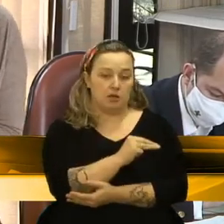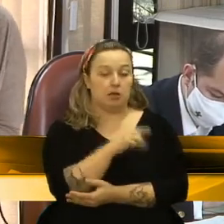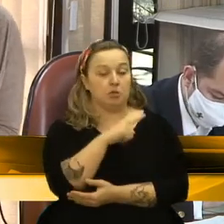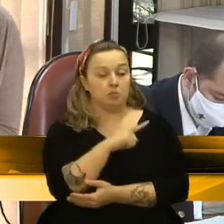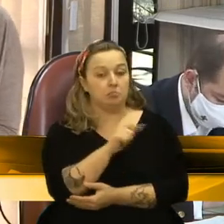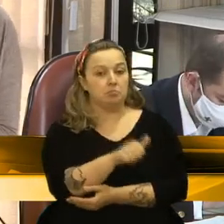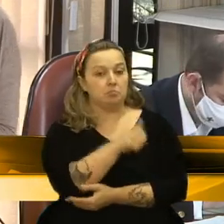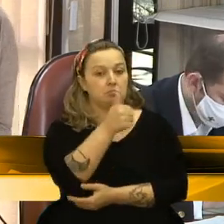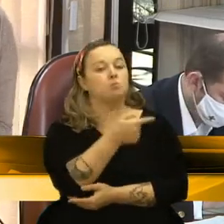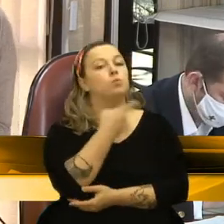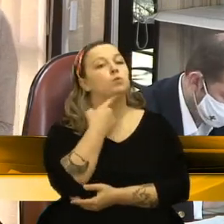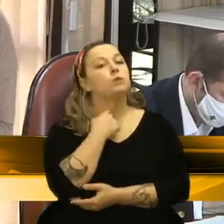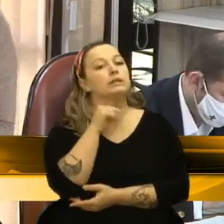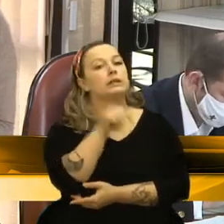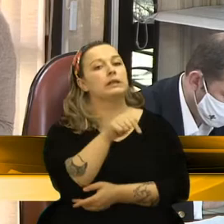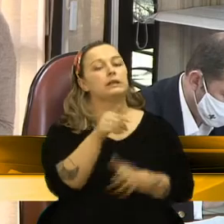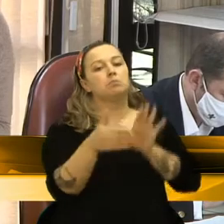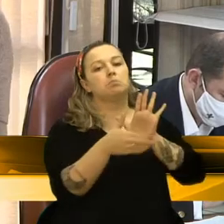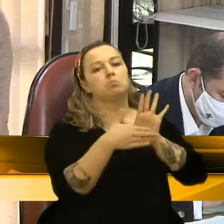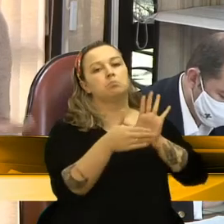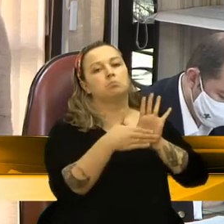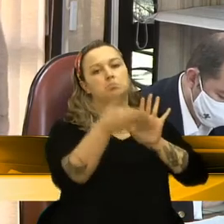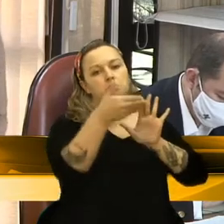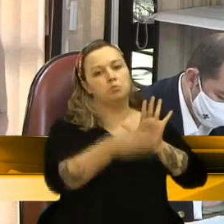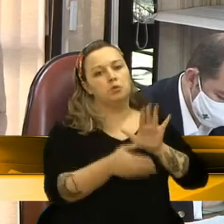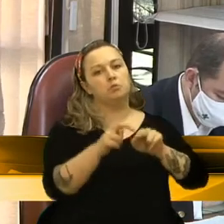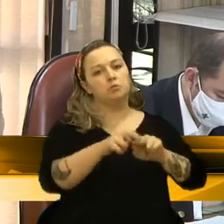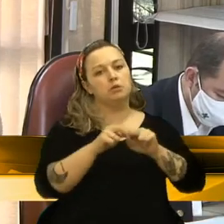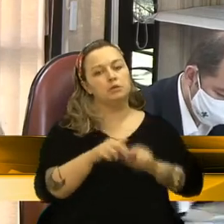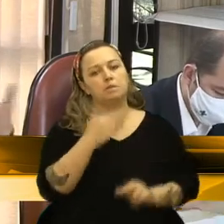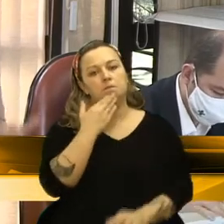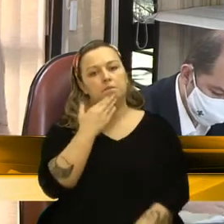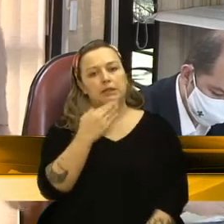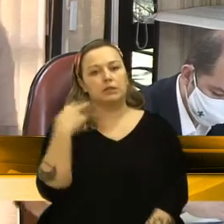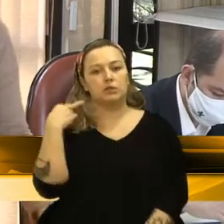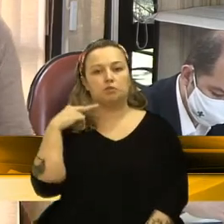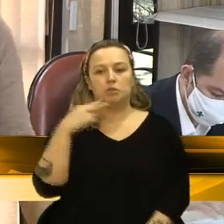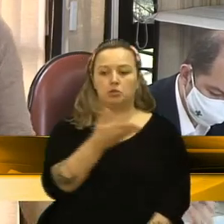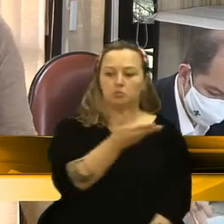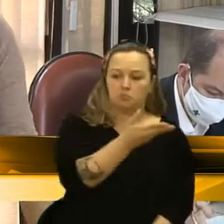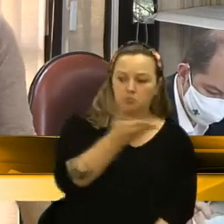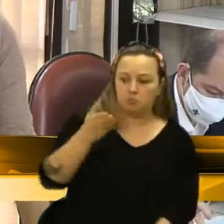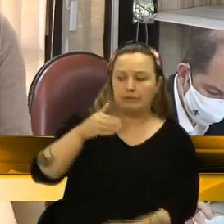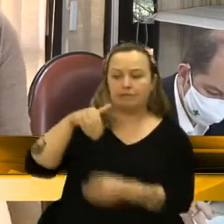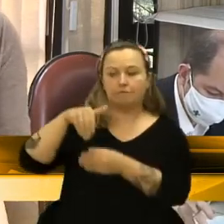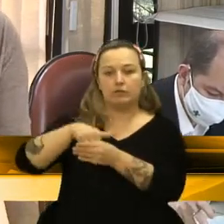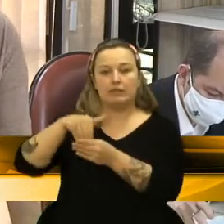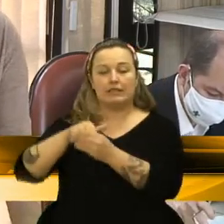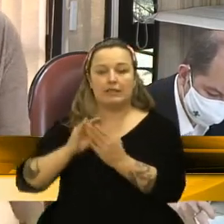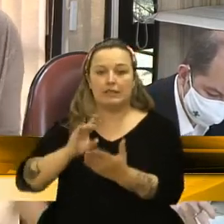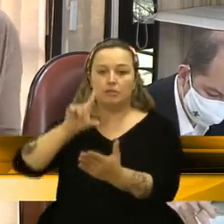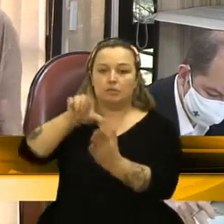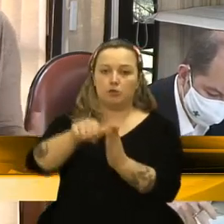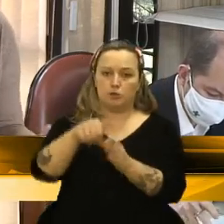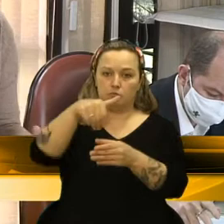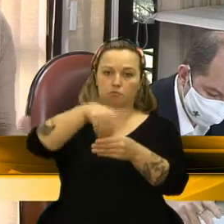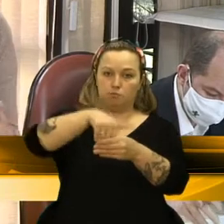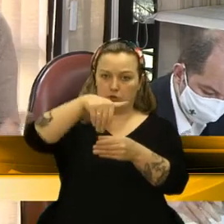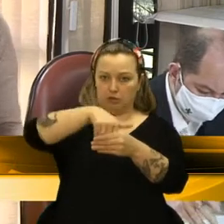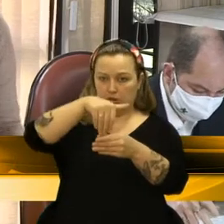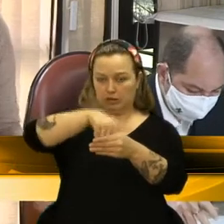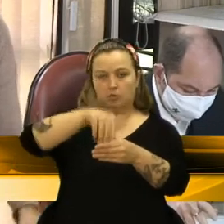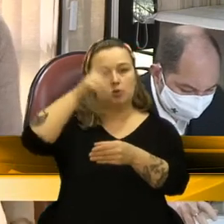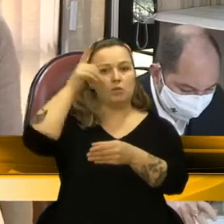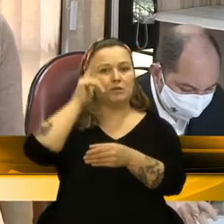proposta. Então, a gente pede que os vereadores avaliem até a votação para que a gente não gere um problema aí